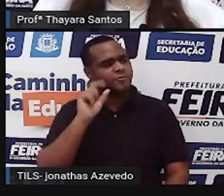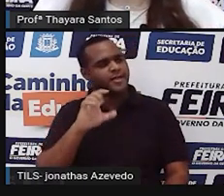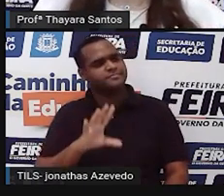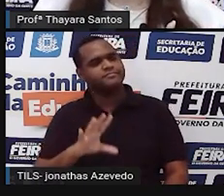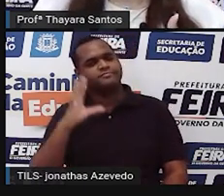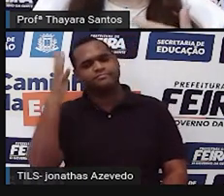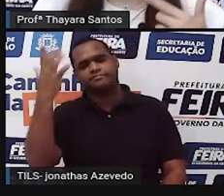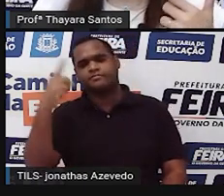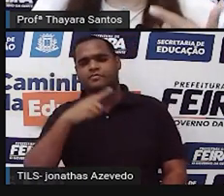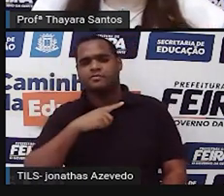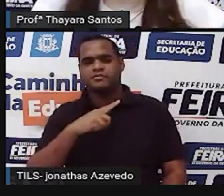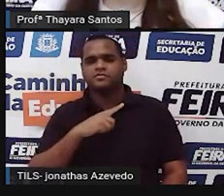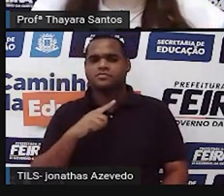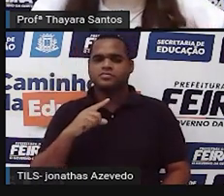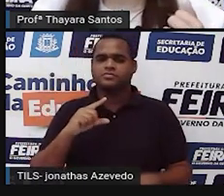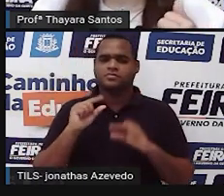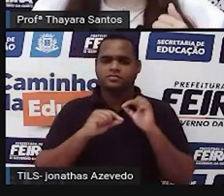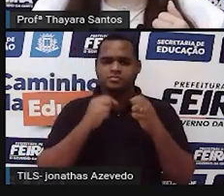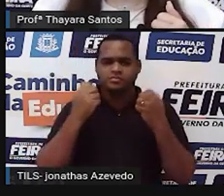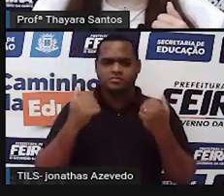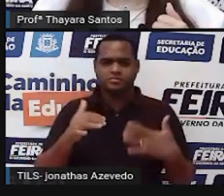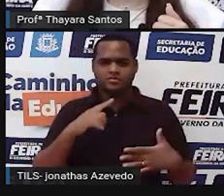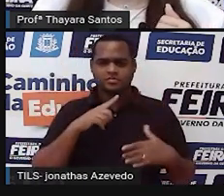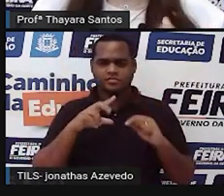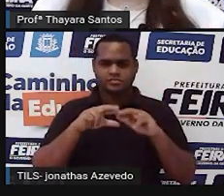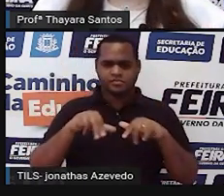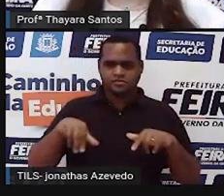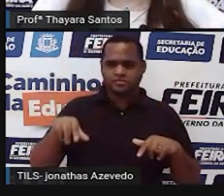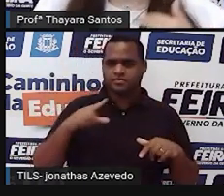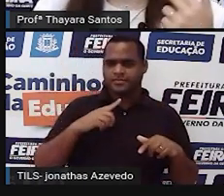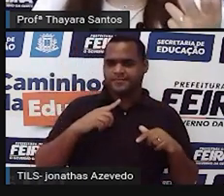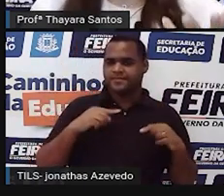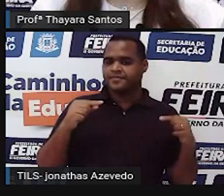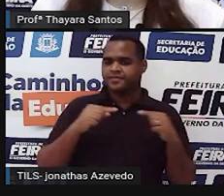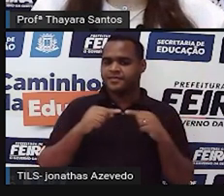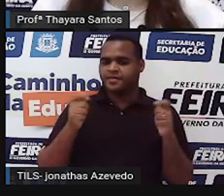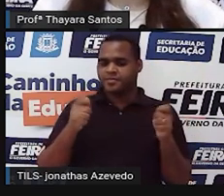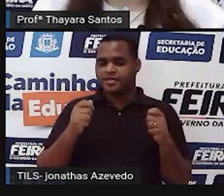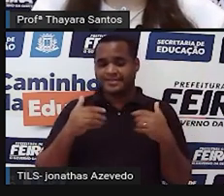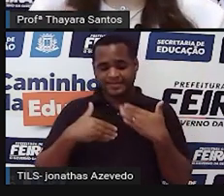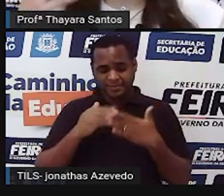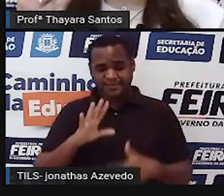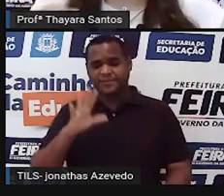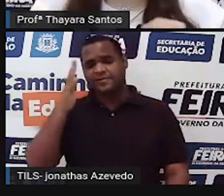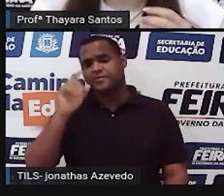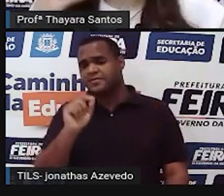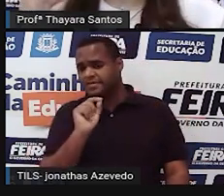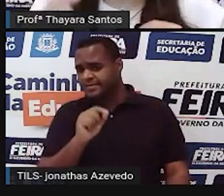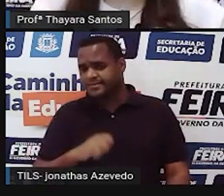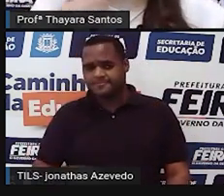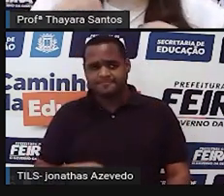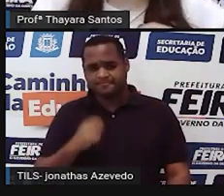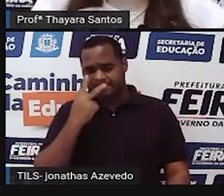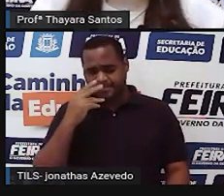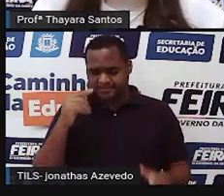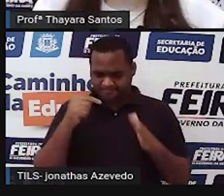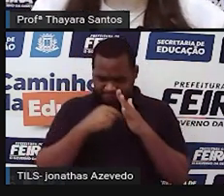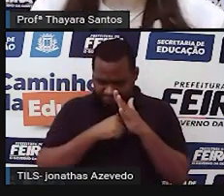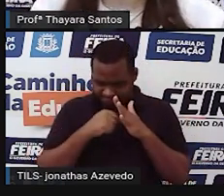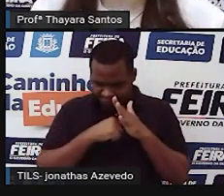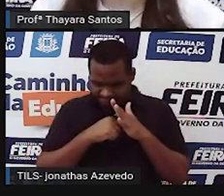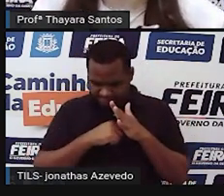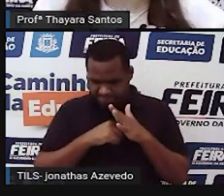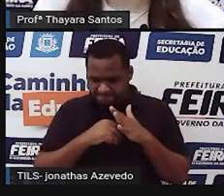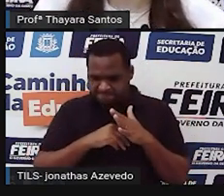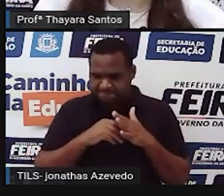acontecendo? De que forma isso está acontecendo? O que será que vai acontecer depois? Então, a gente começa a fazer algumas perguntas